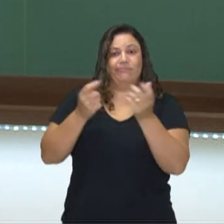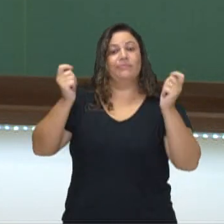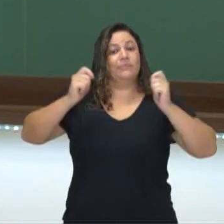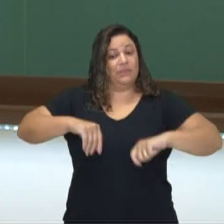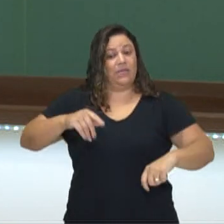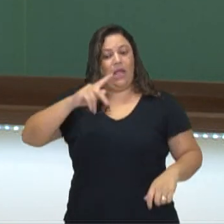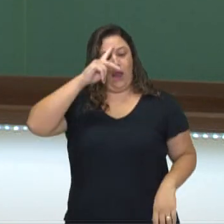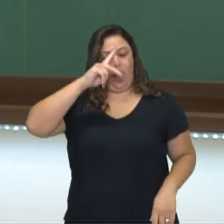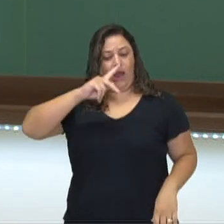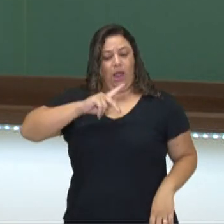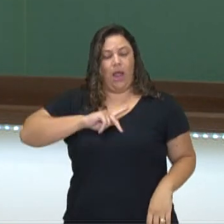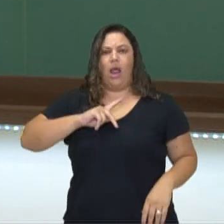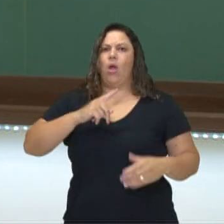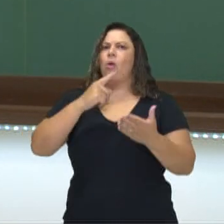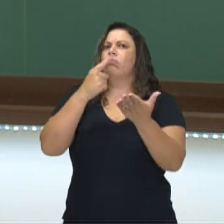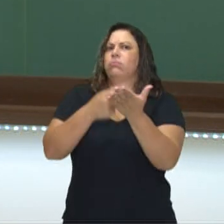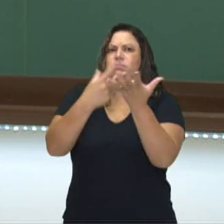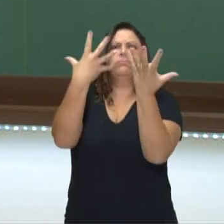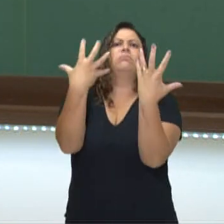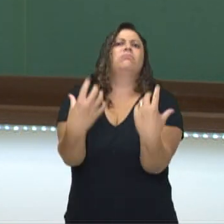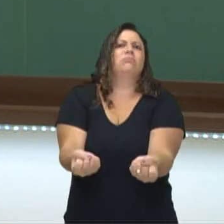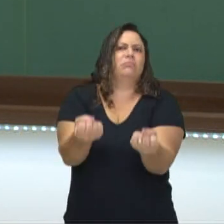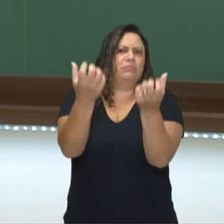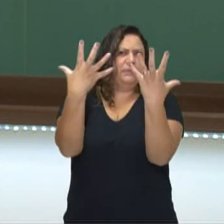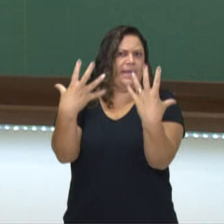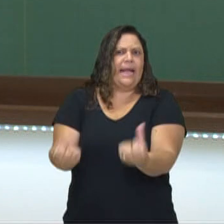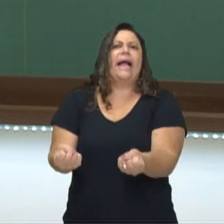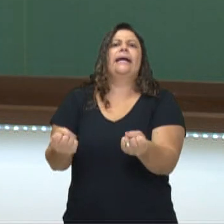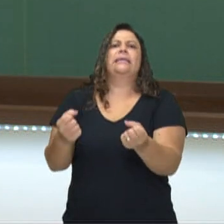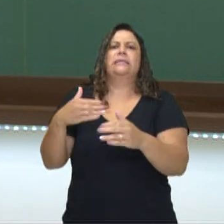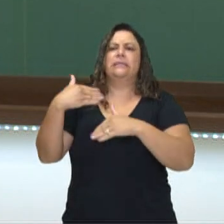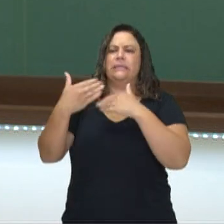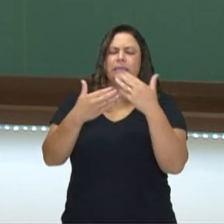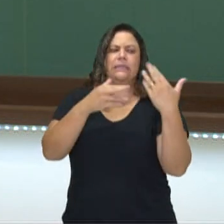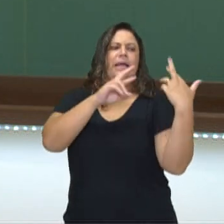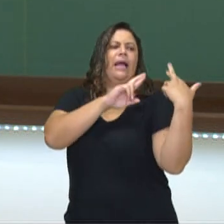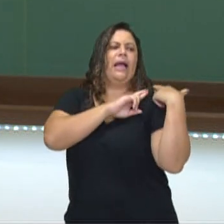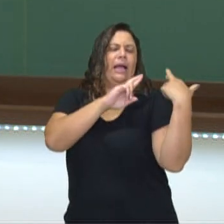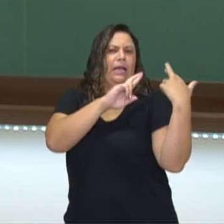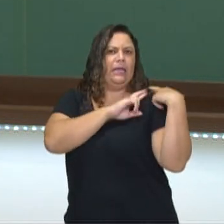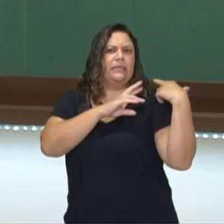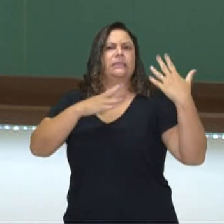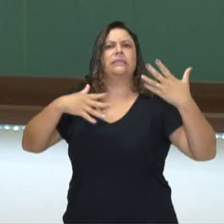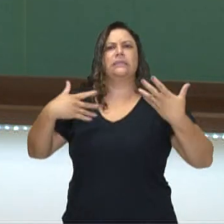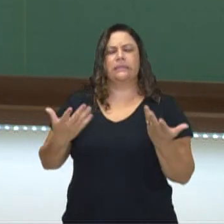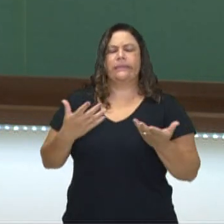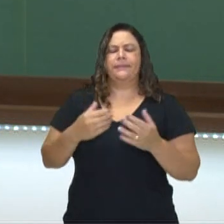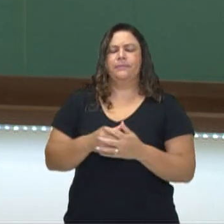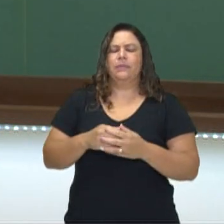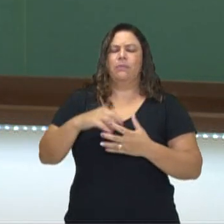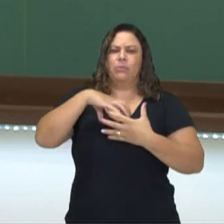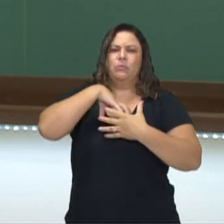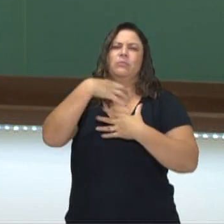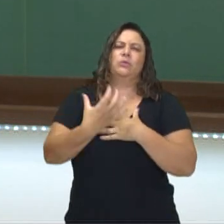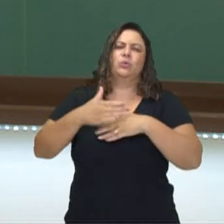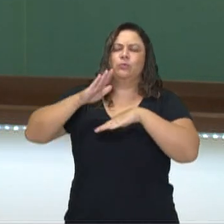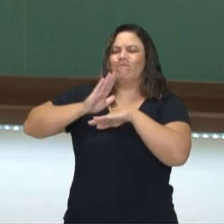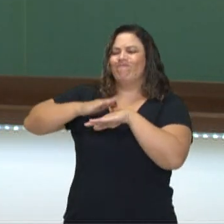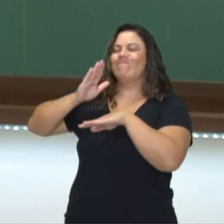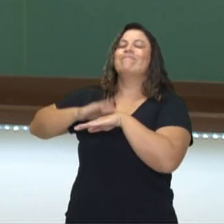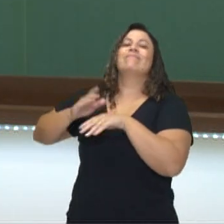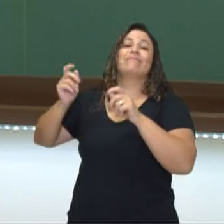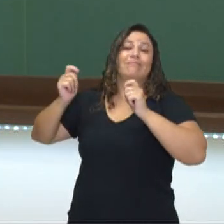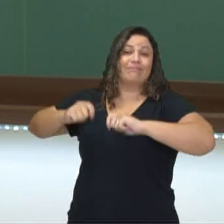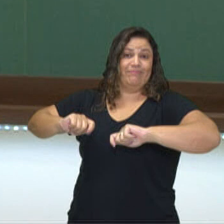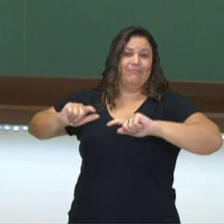comprometo com algo, eu assumo a responsabilidade pelas minhas ações. Eu assumo